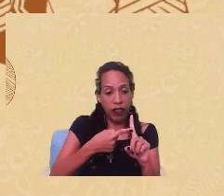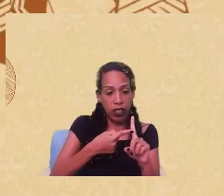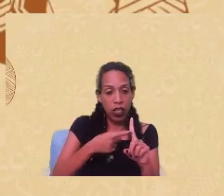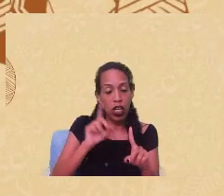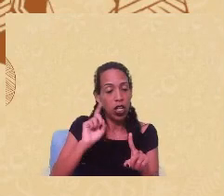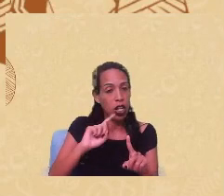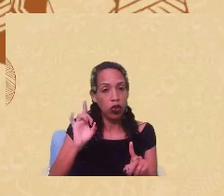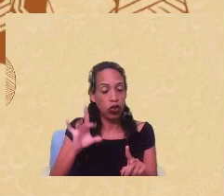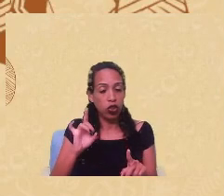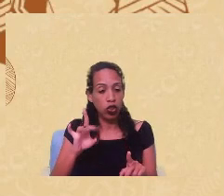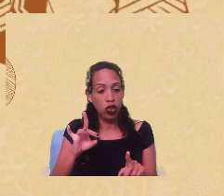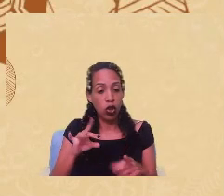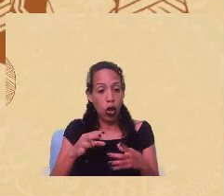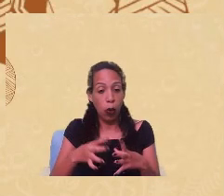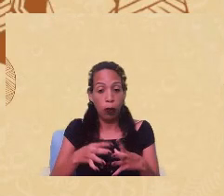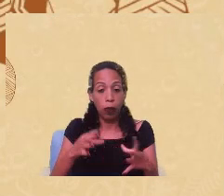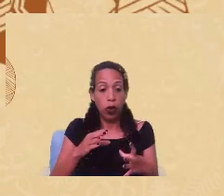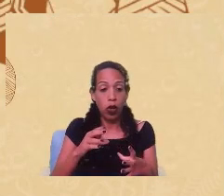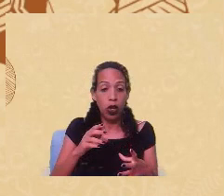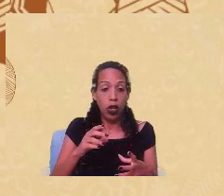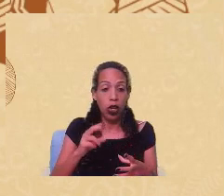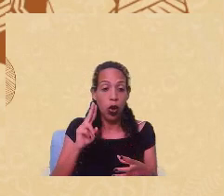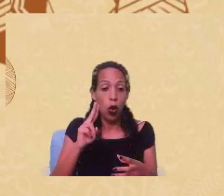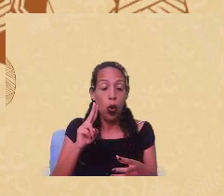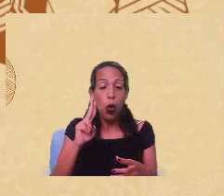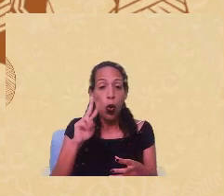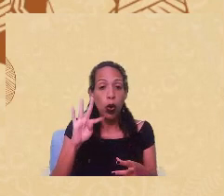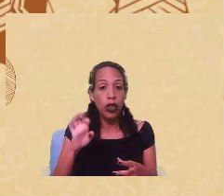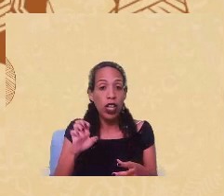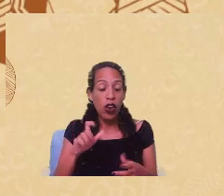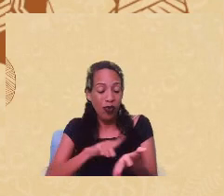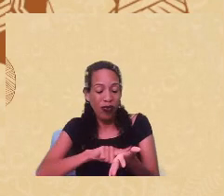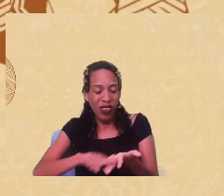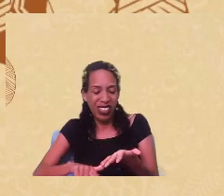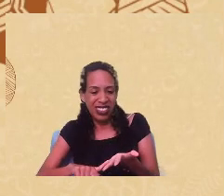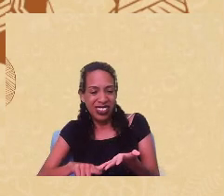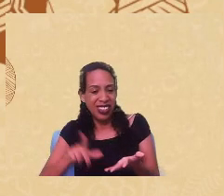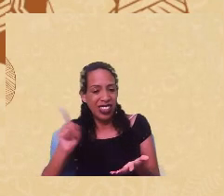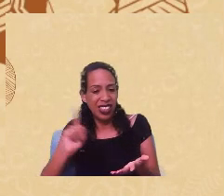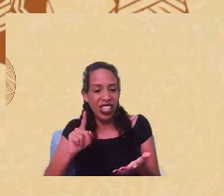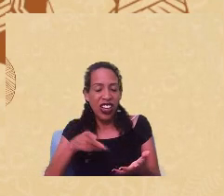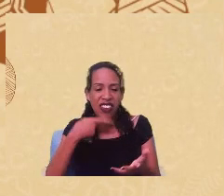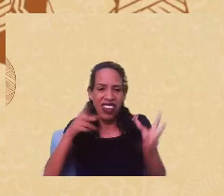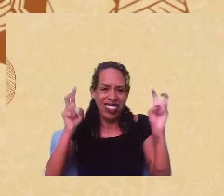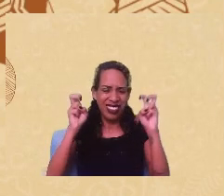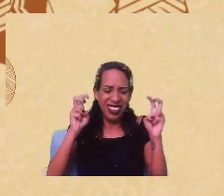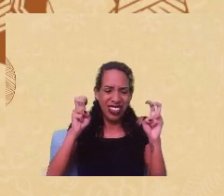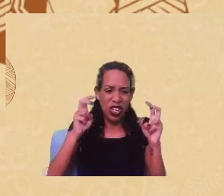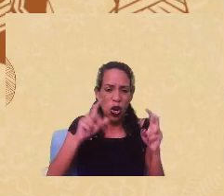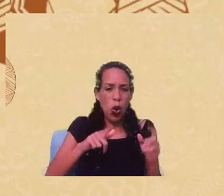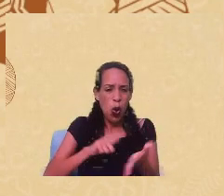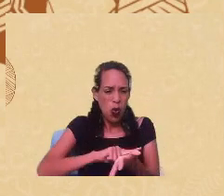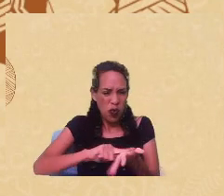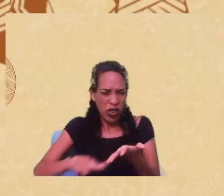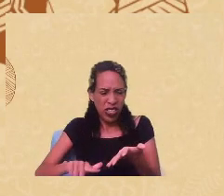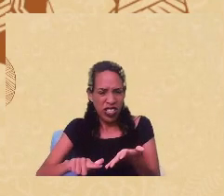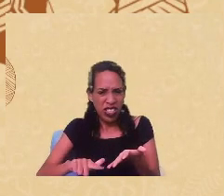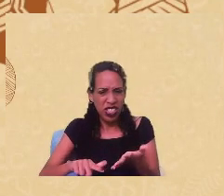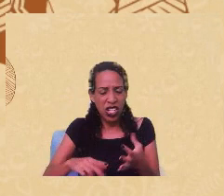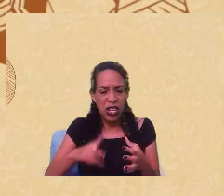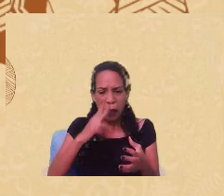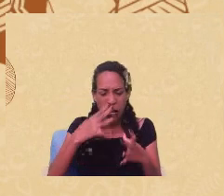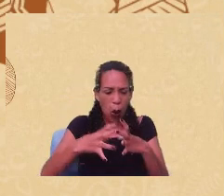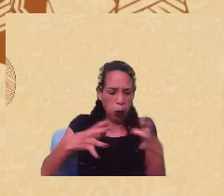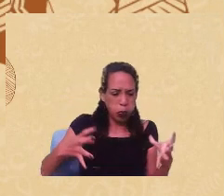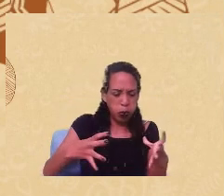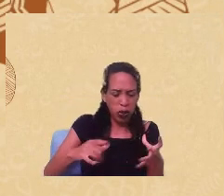sujeitos completos enquanto formos úteros vazios. E essa contradição metafórica de os úteros vazios e úteros cheios me